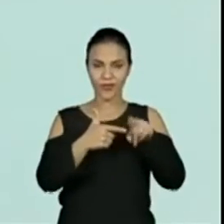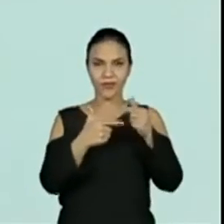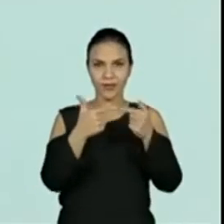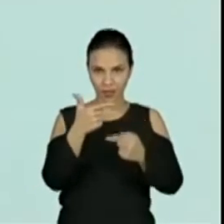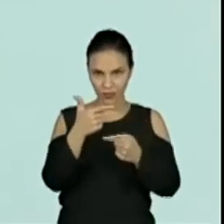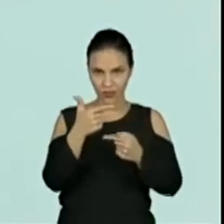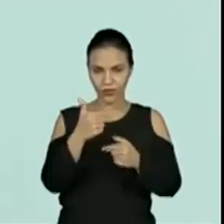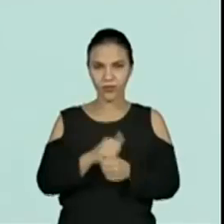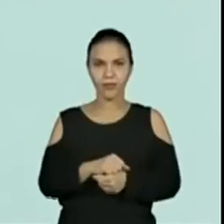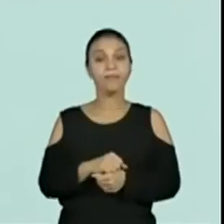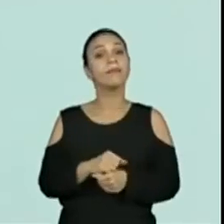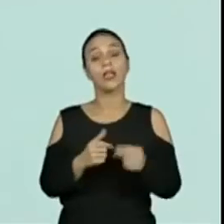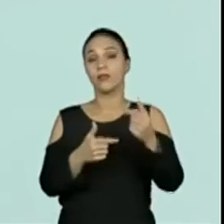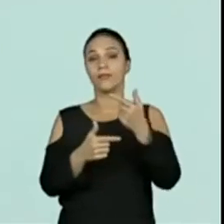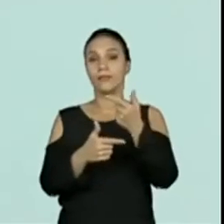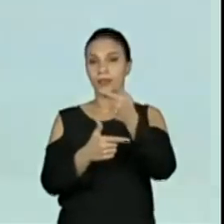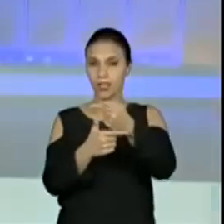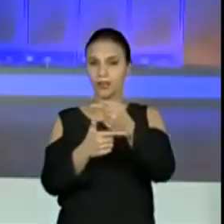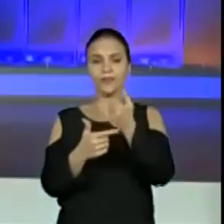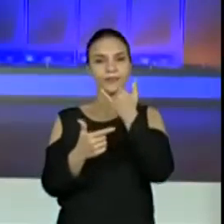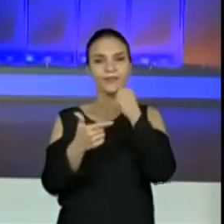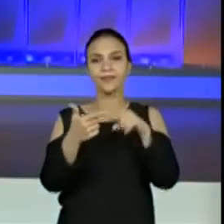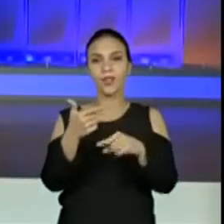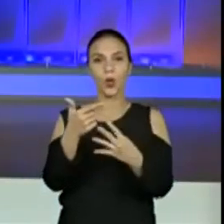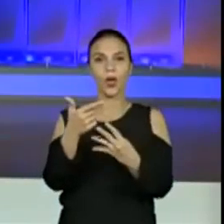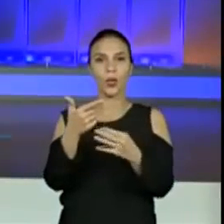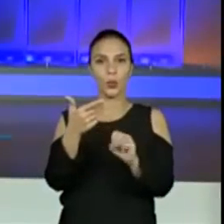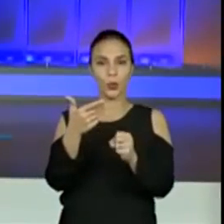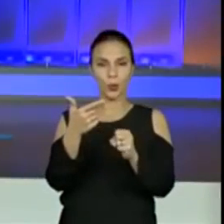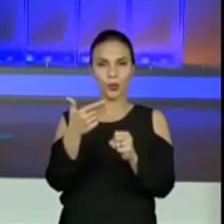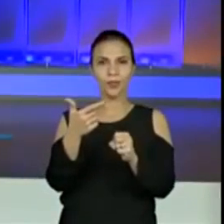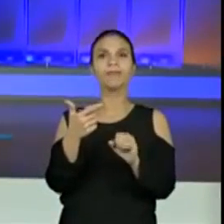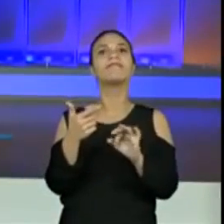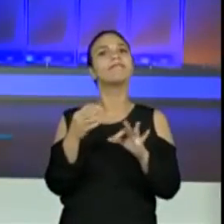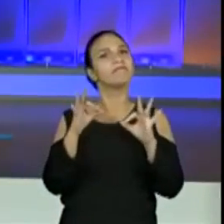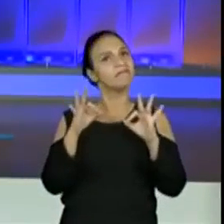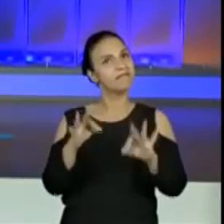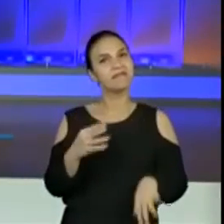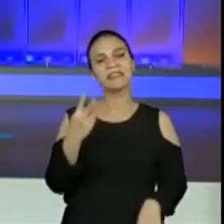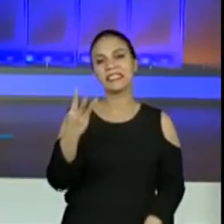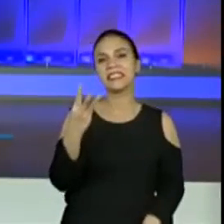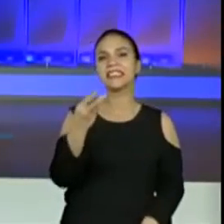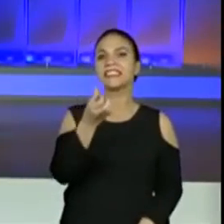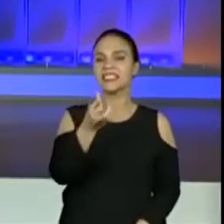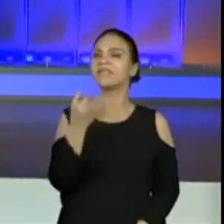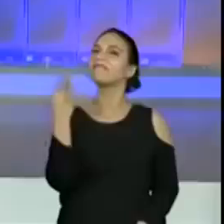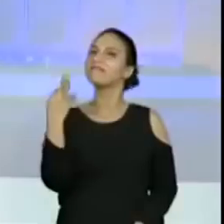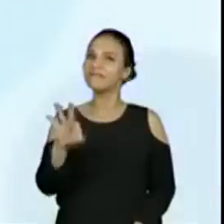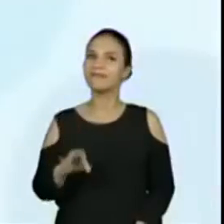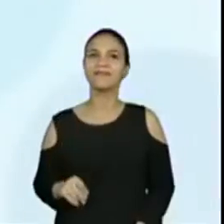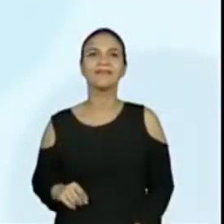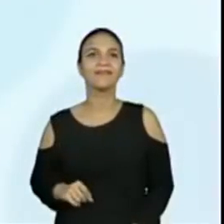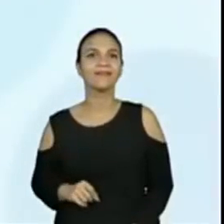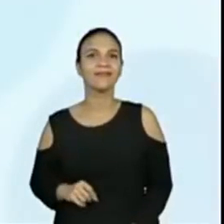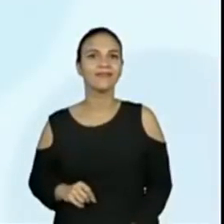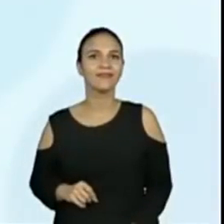igual a 48. E foi desvendado mais uma parte do enigma. Vamos lá?